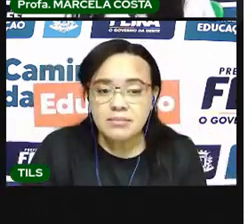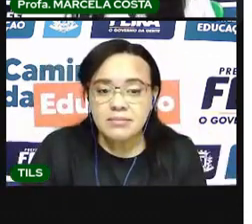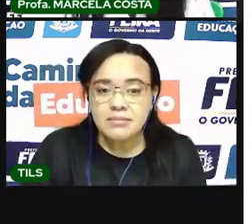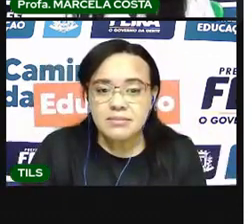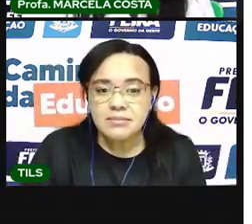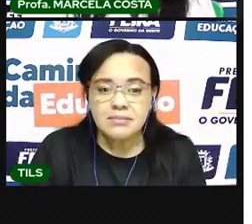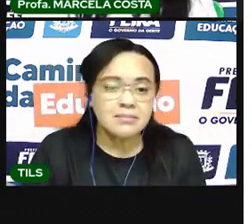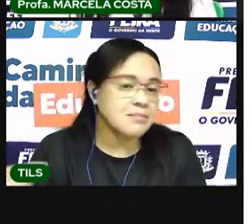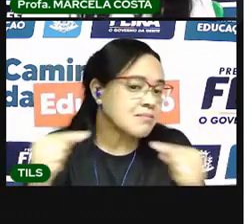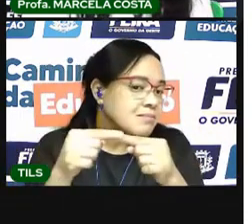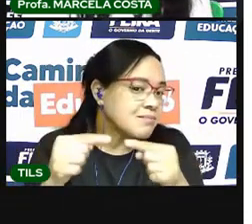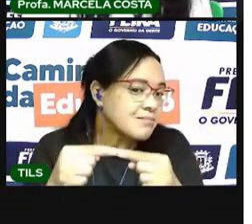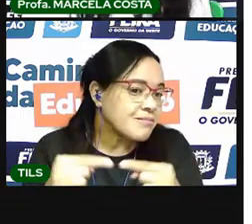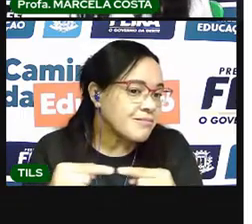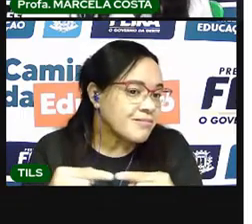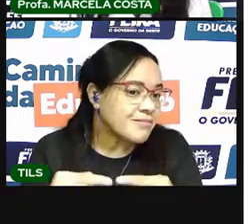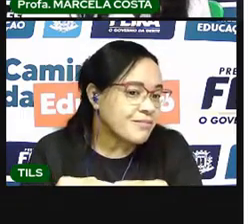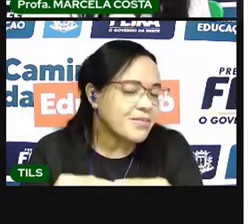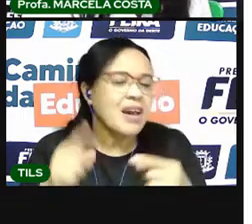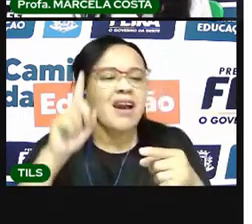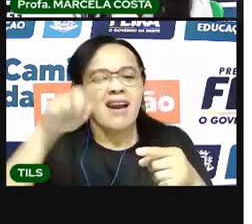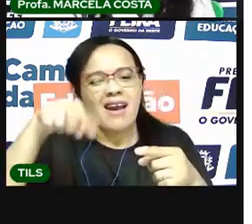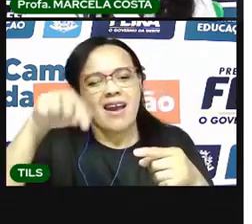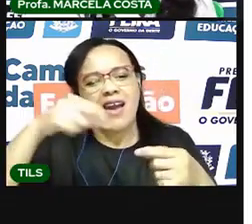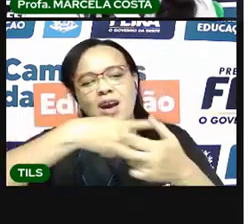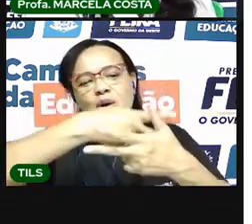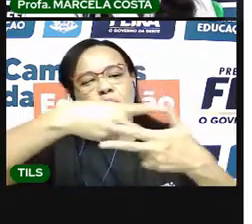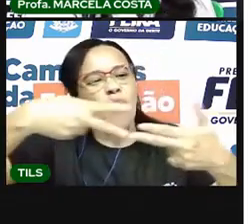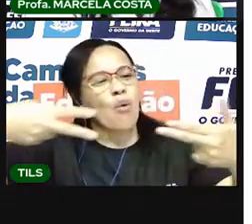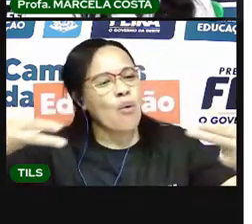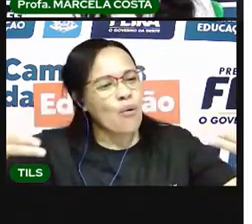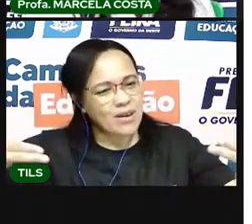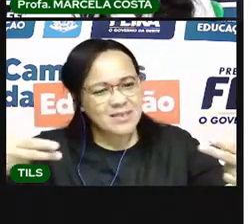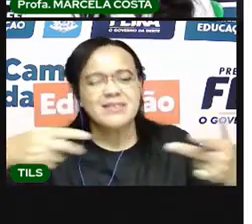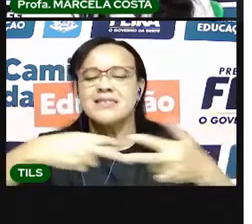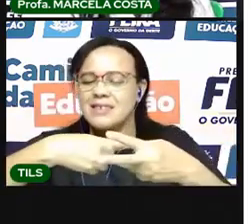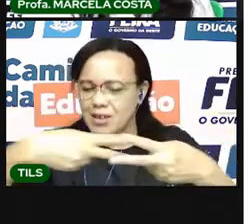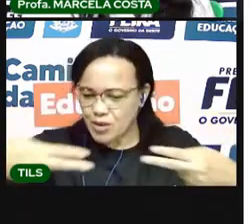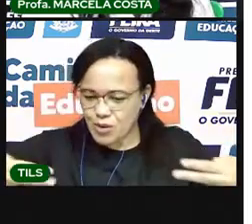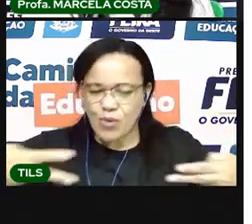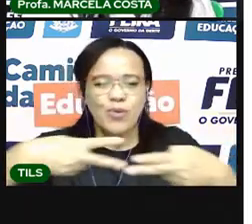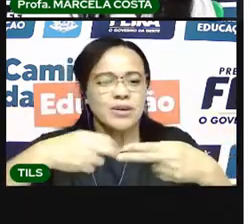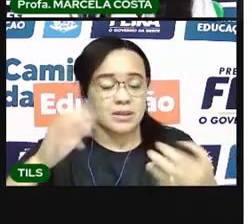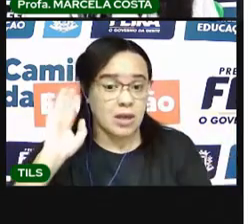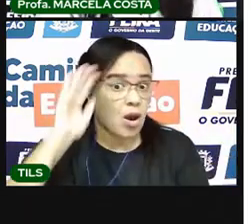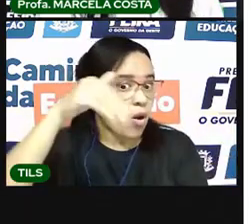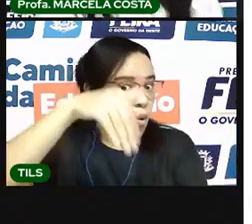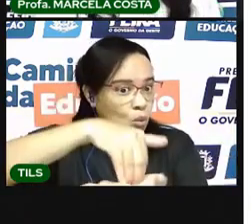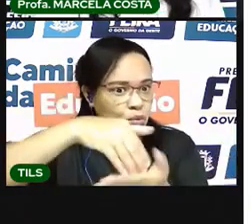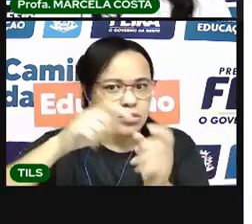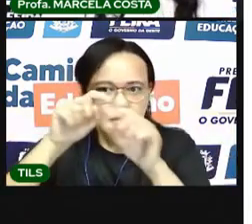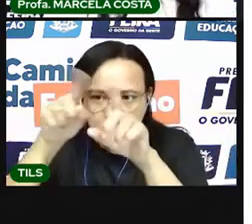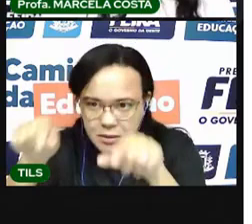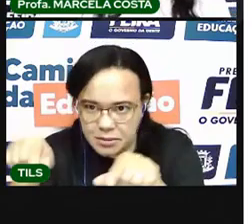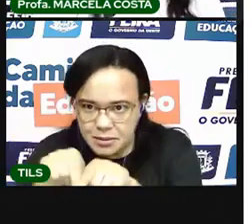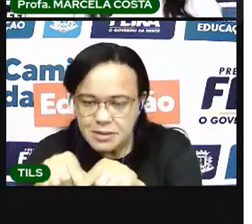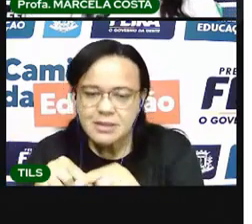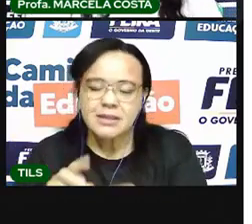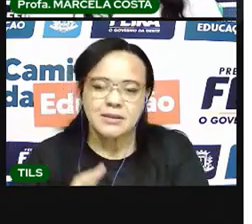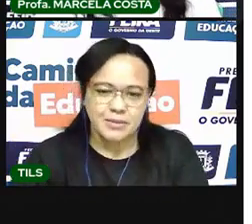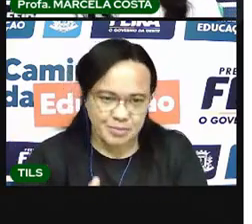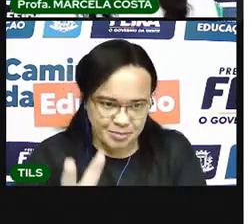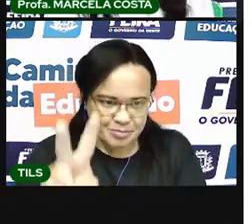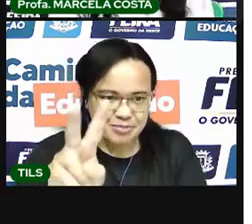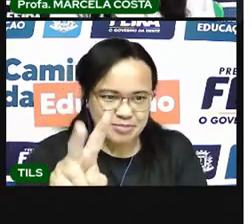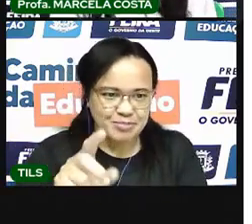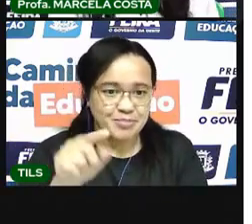Peteca é nome de coisa, de objeto, né? Então, eu vou colocar nessa última coluna. continue realizando